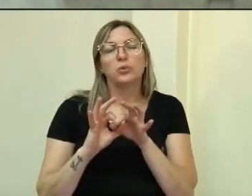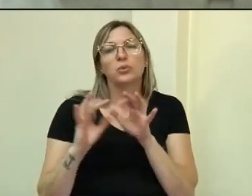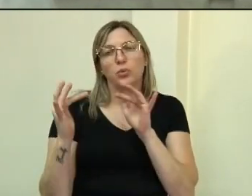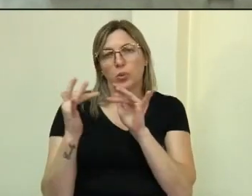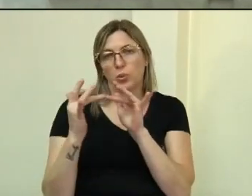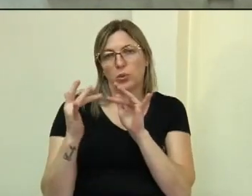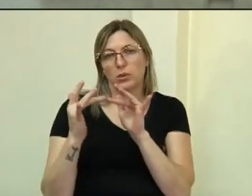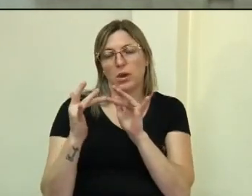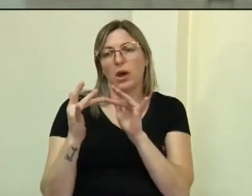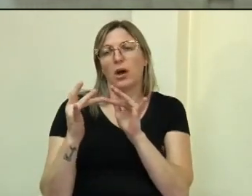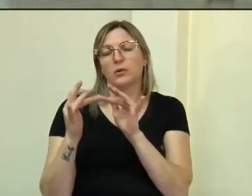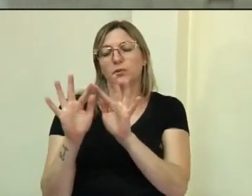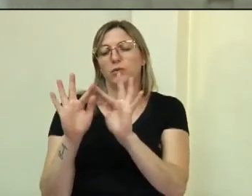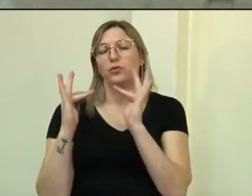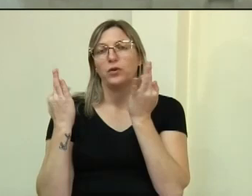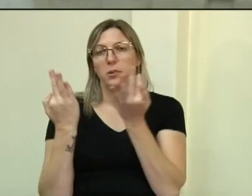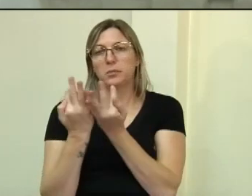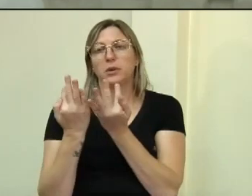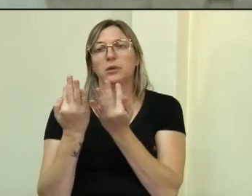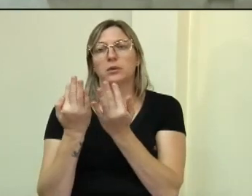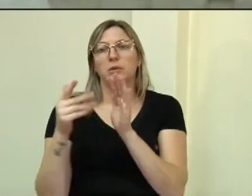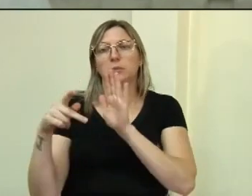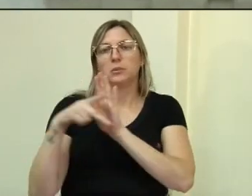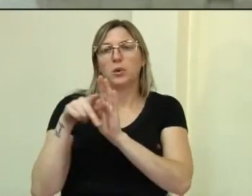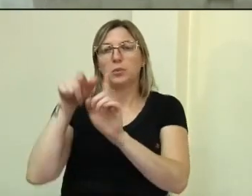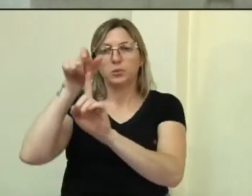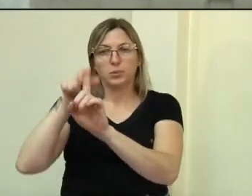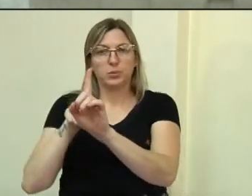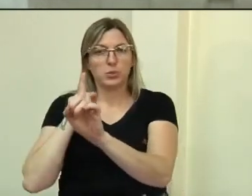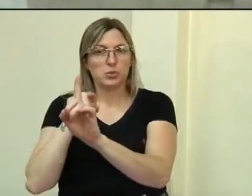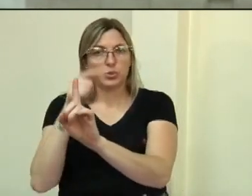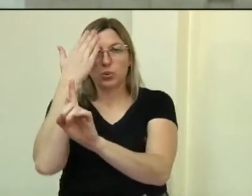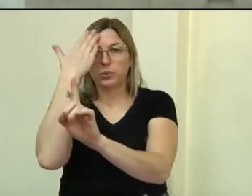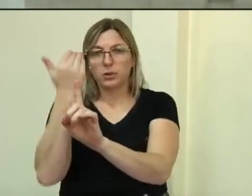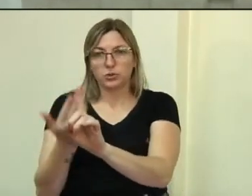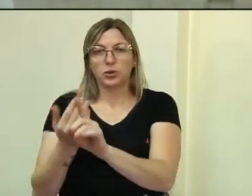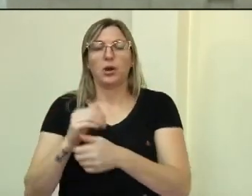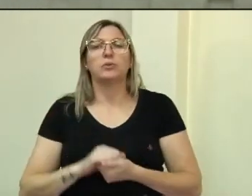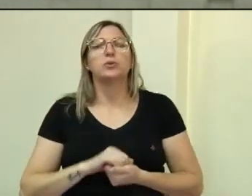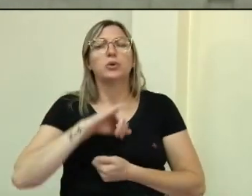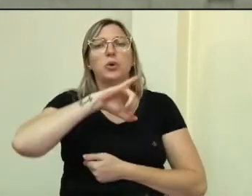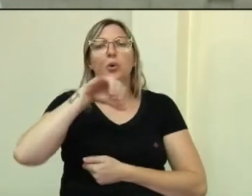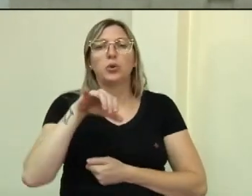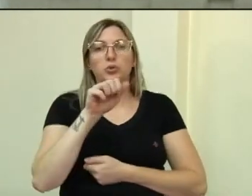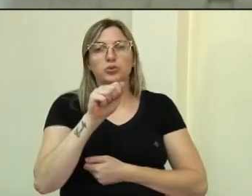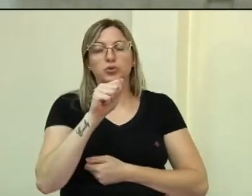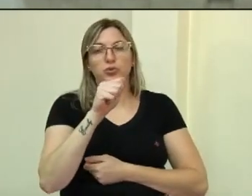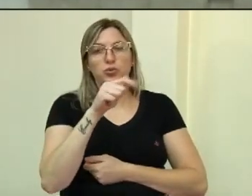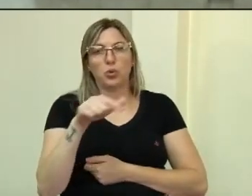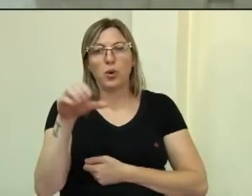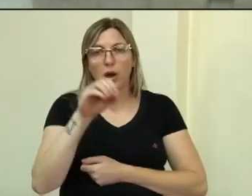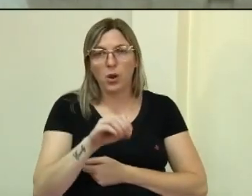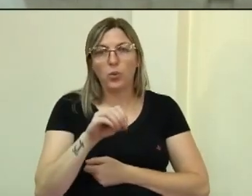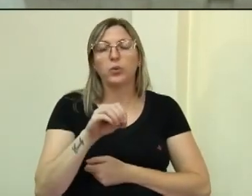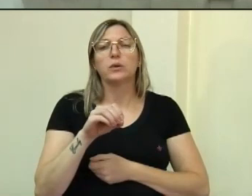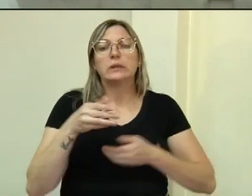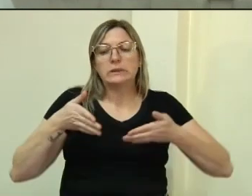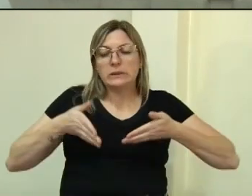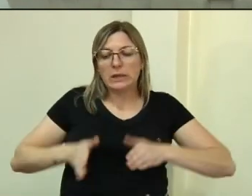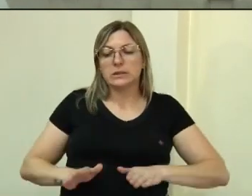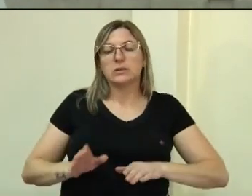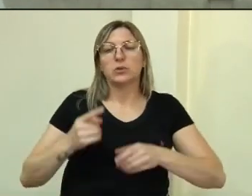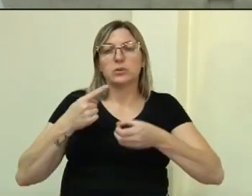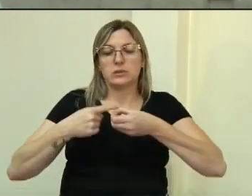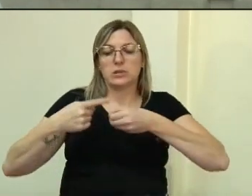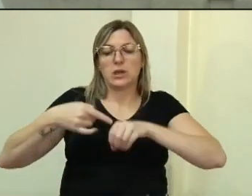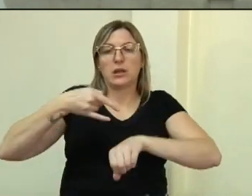essa querida família e temos com os seus filhos. O João nasceu na cidade de Barão de Cotegipe e